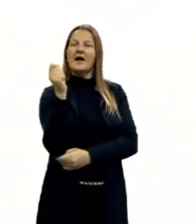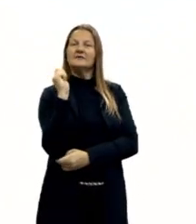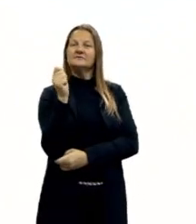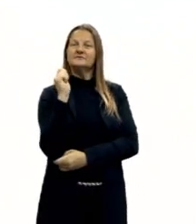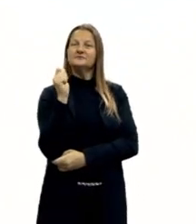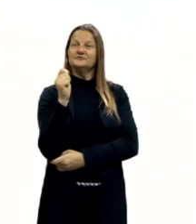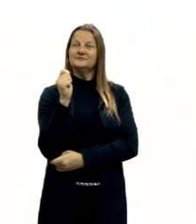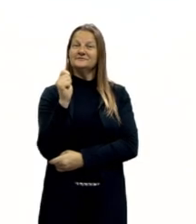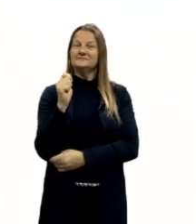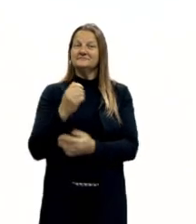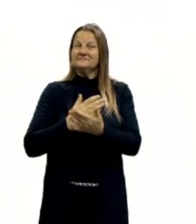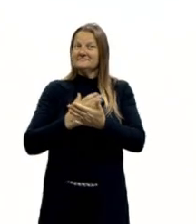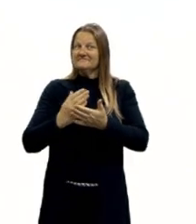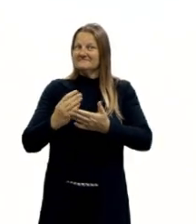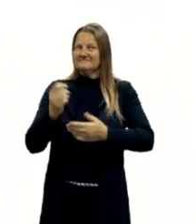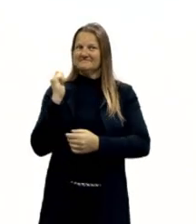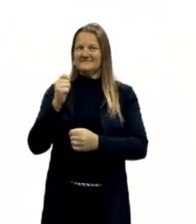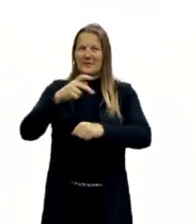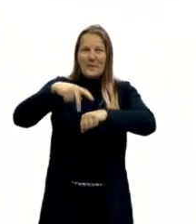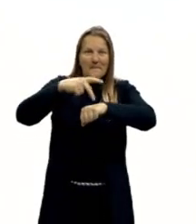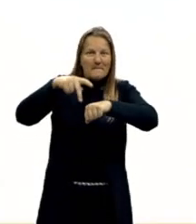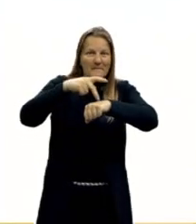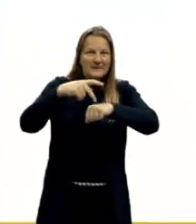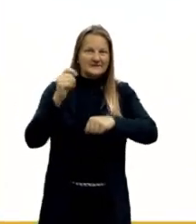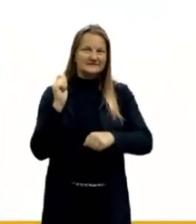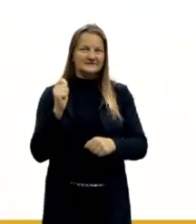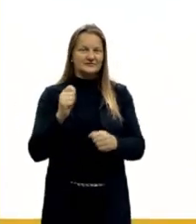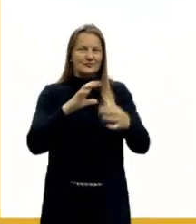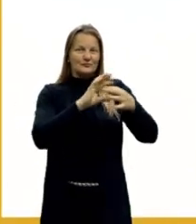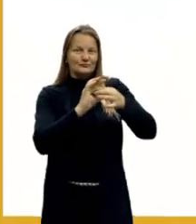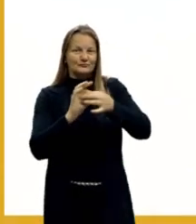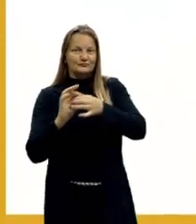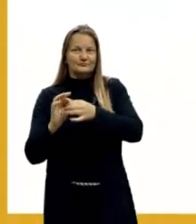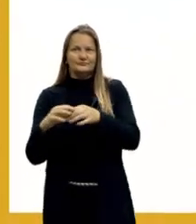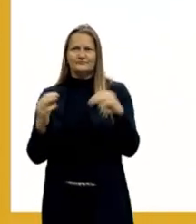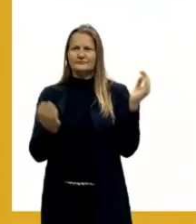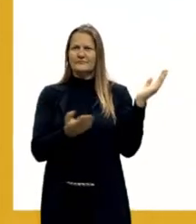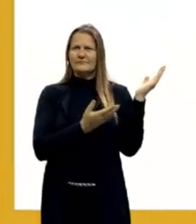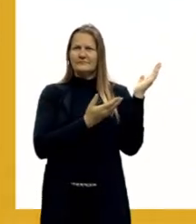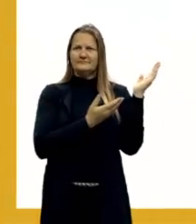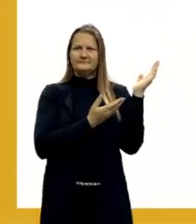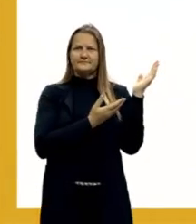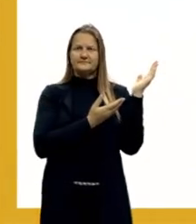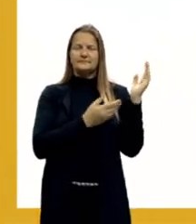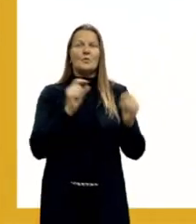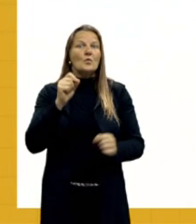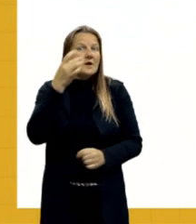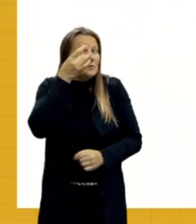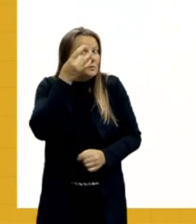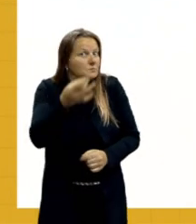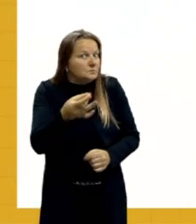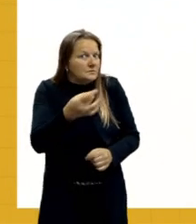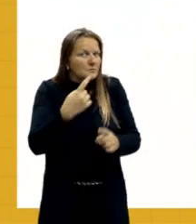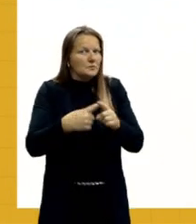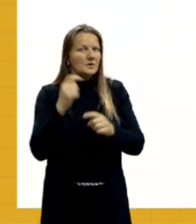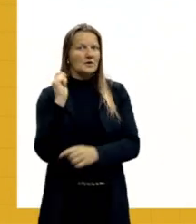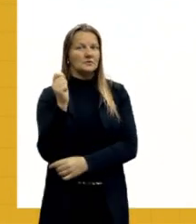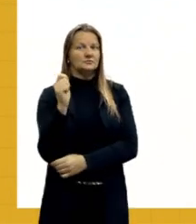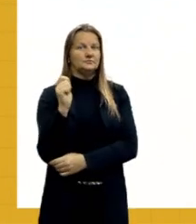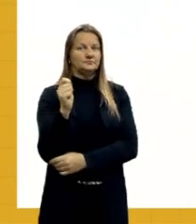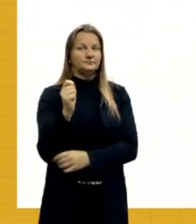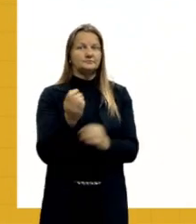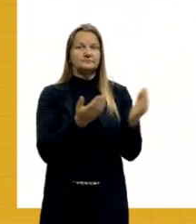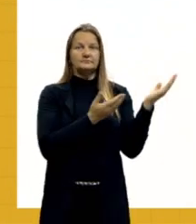vamos ver a Argentina dentro dessas atualidades. O que chama muita atenção aí em relação à Argentina,